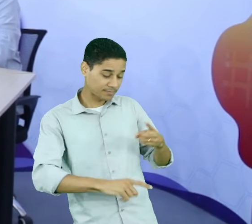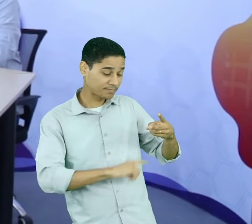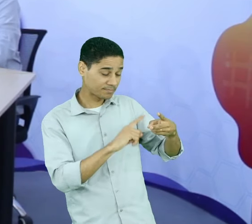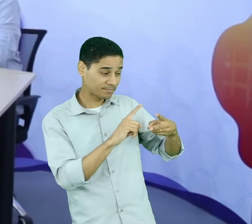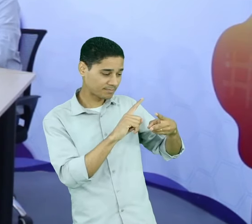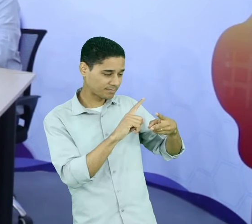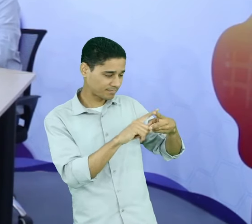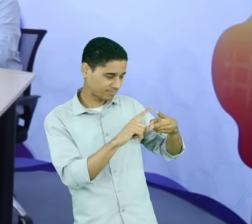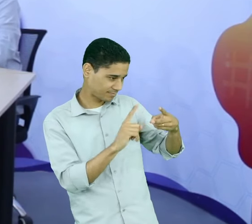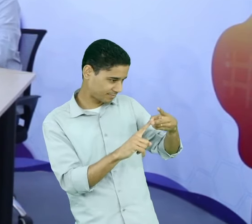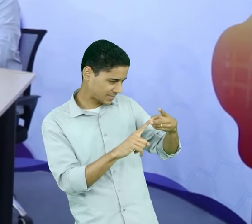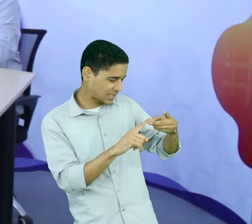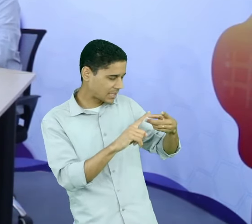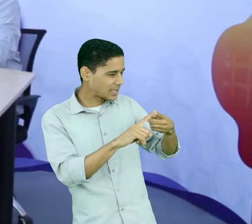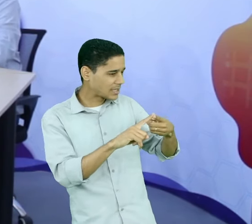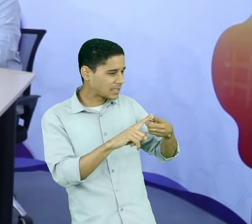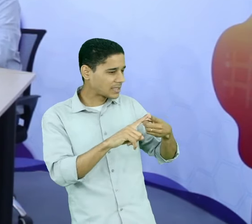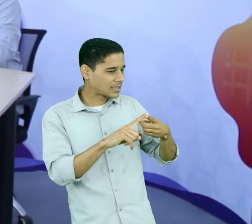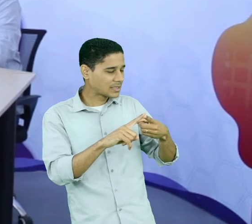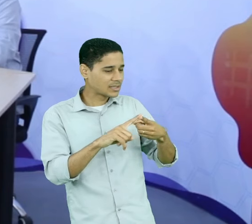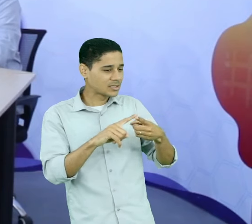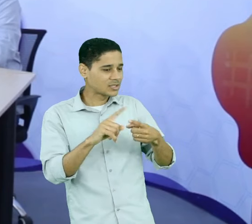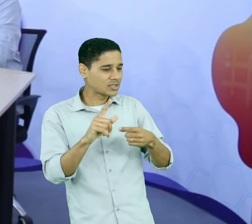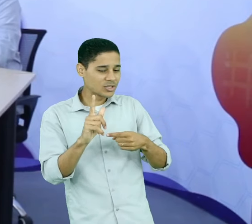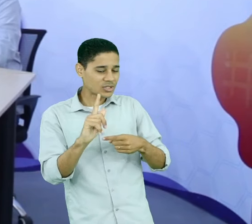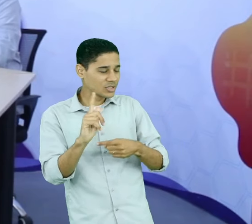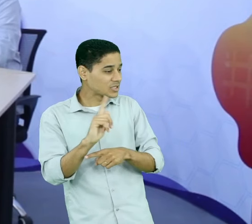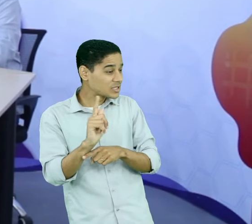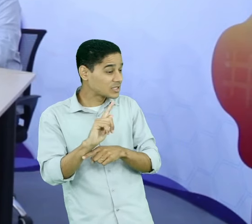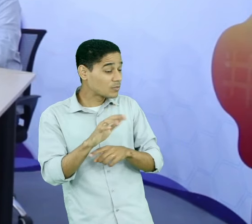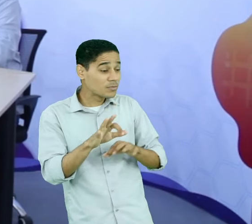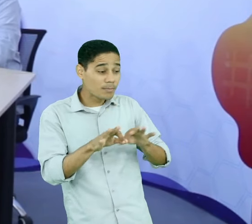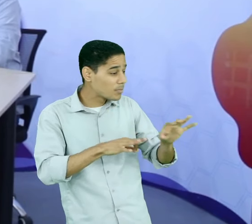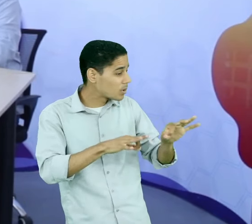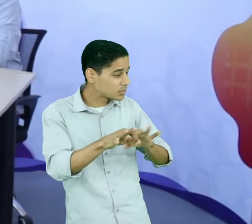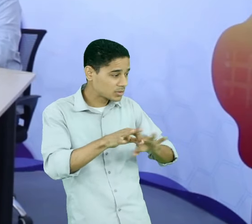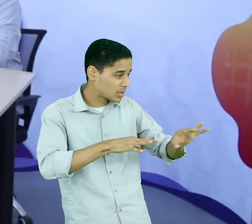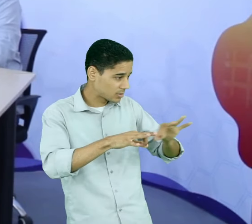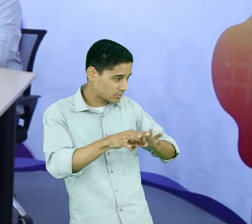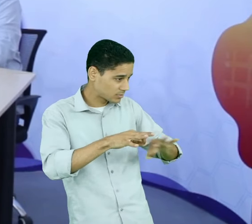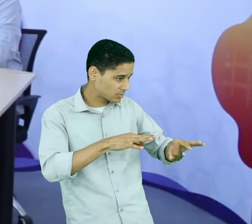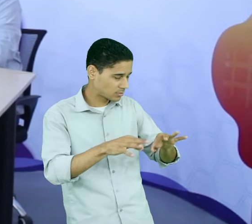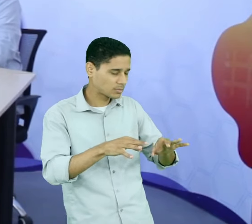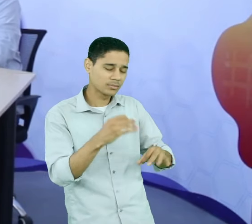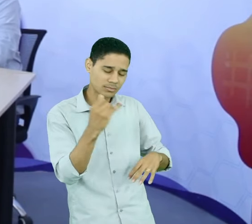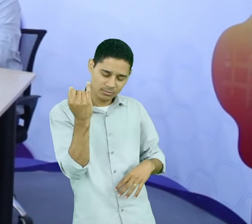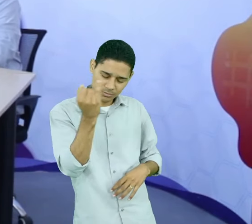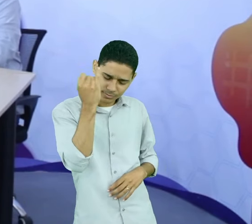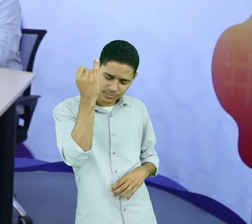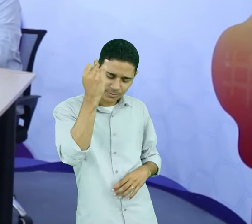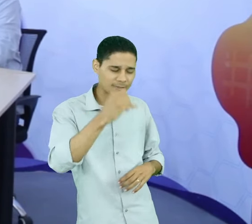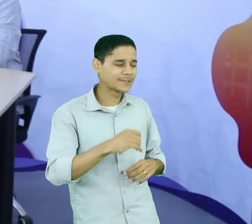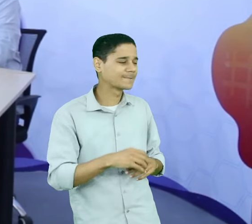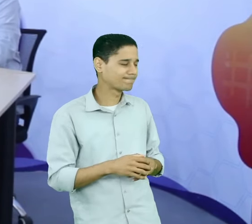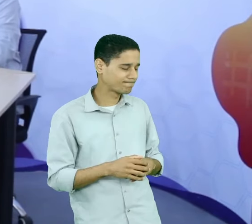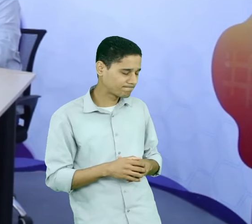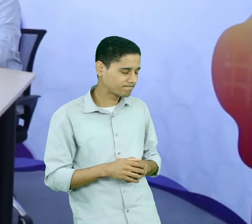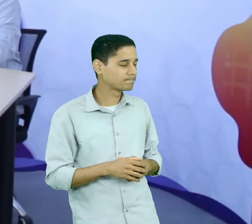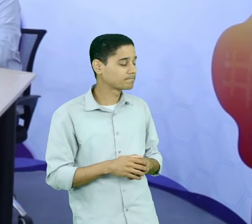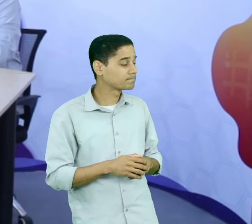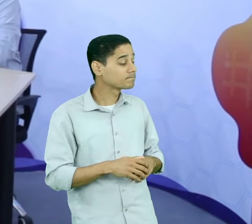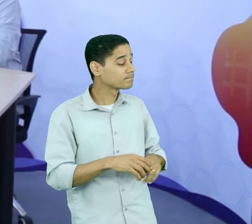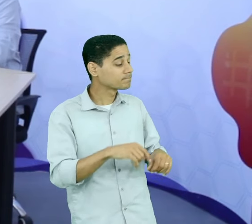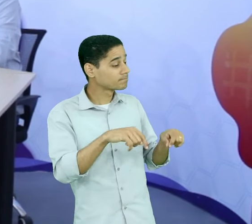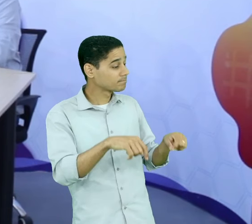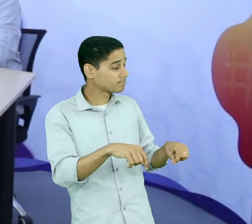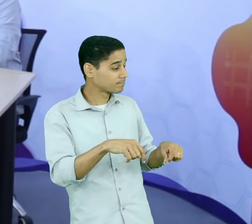altamente diferenciador dos profissionais do mercado de trabalho em recursos humanos hoje. Até pelo ponto